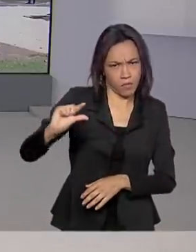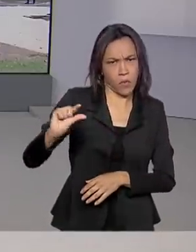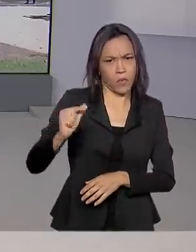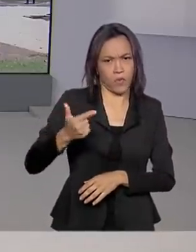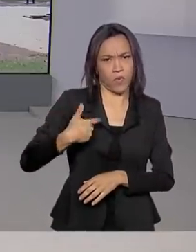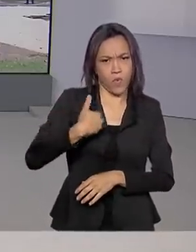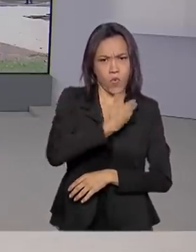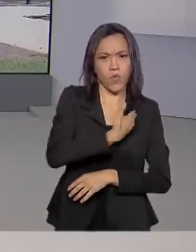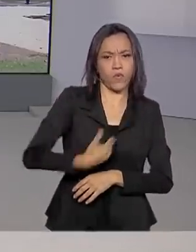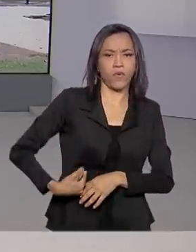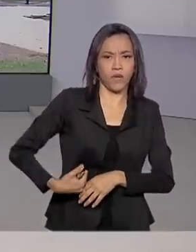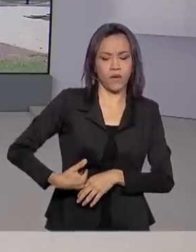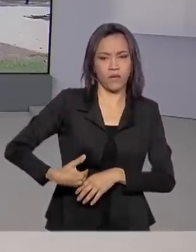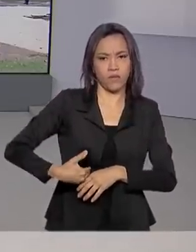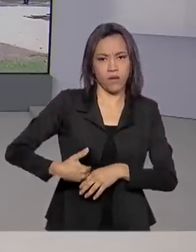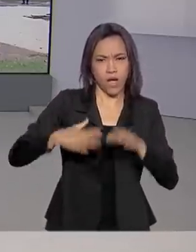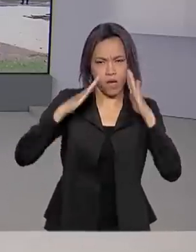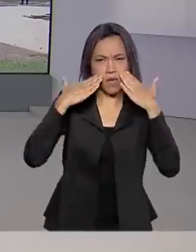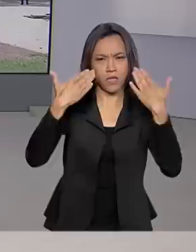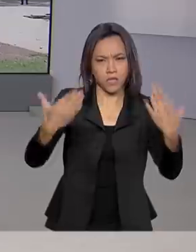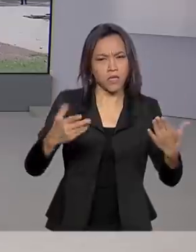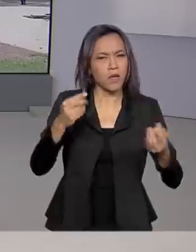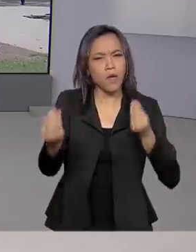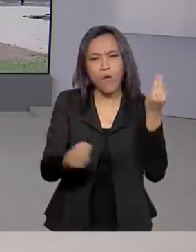apresenta aí a projeção do PIB, não é isso?